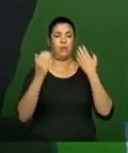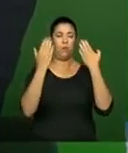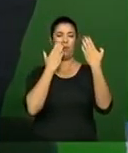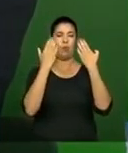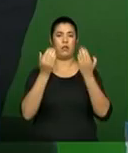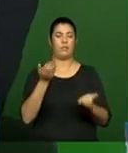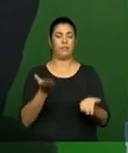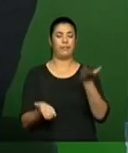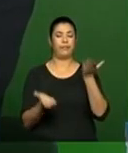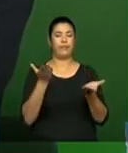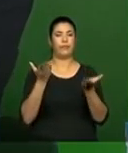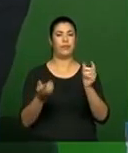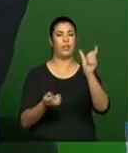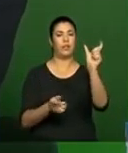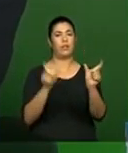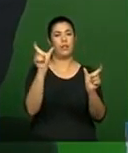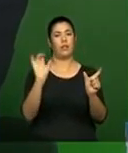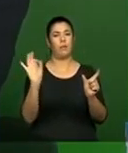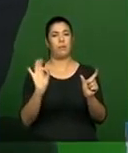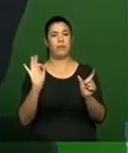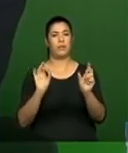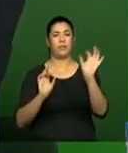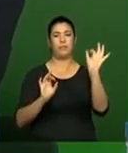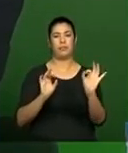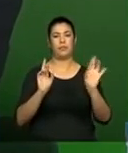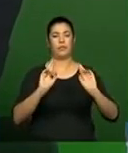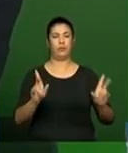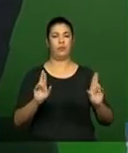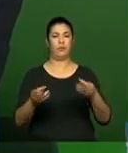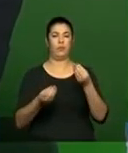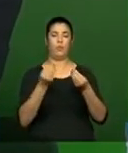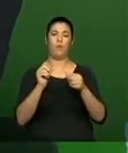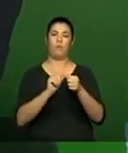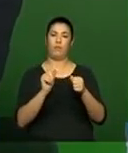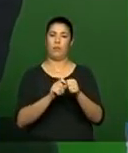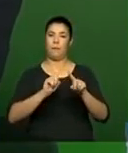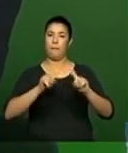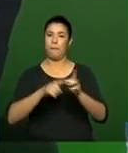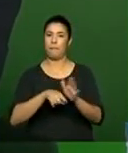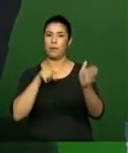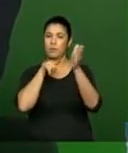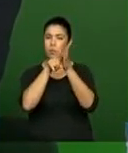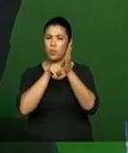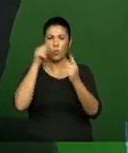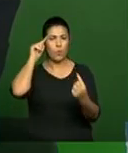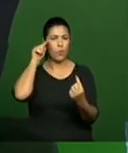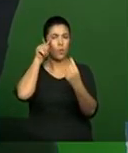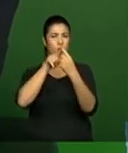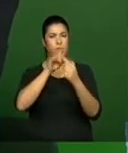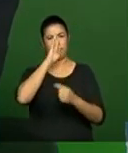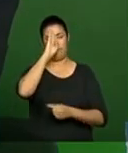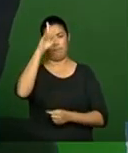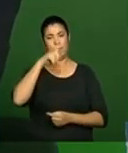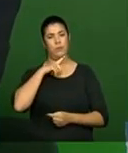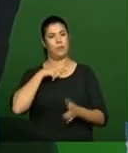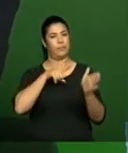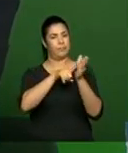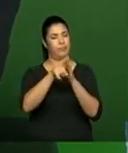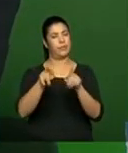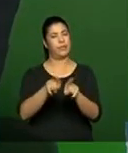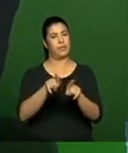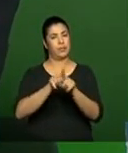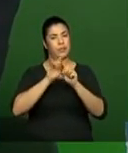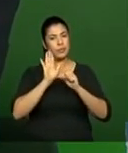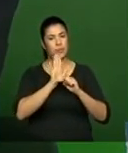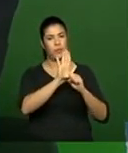de todas essas variáveis para isso. Mas, sim, a função principal dessa pesquisa é